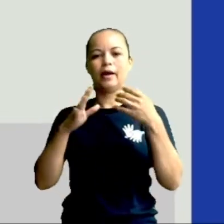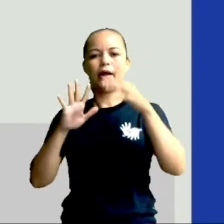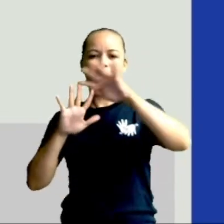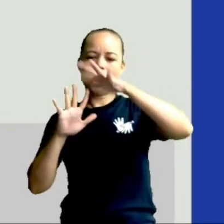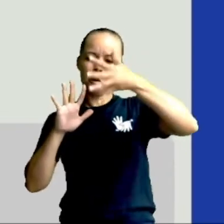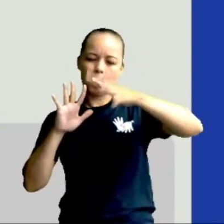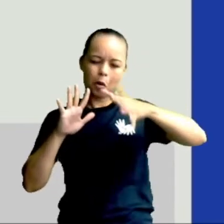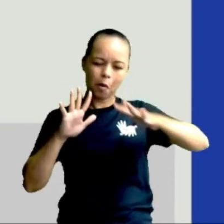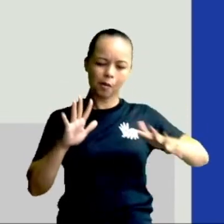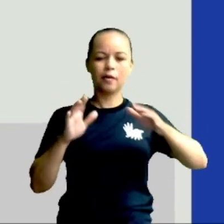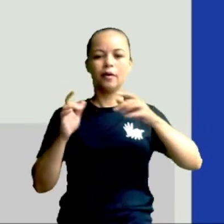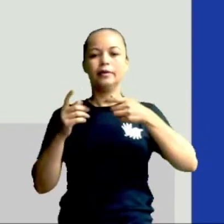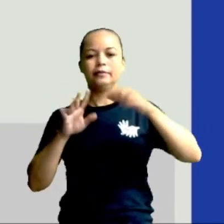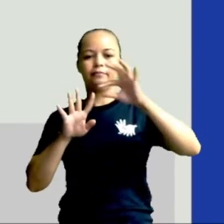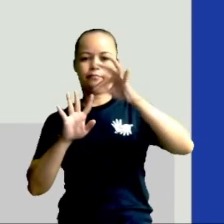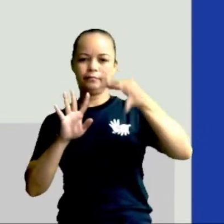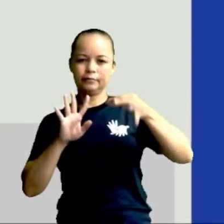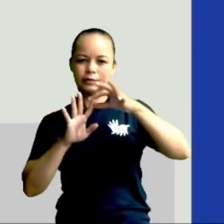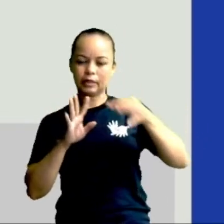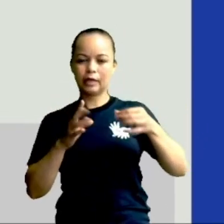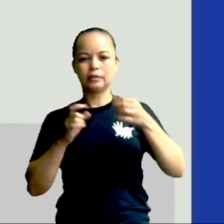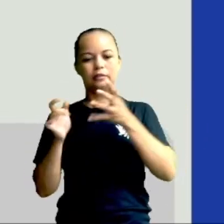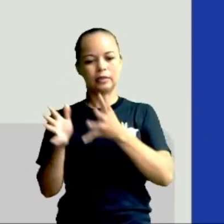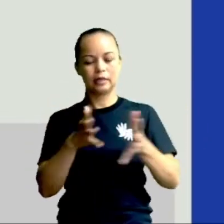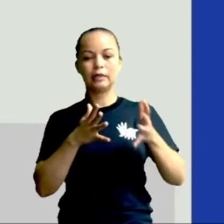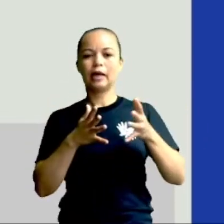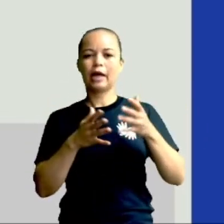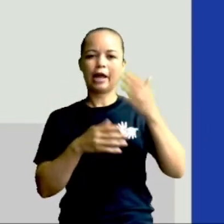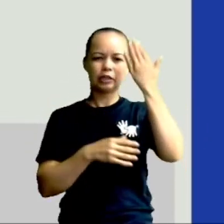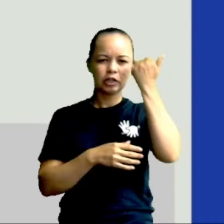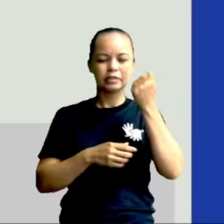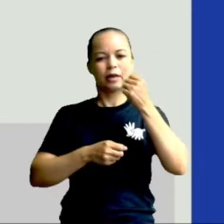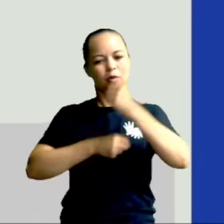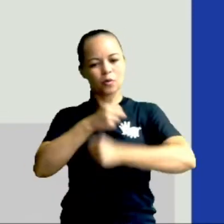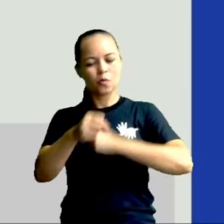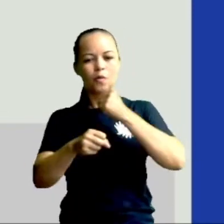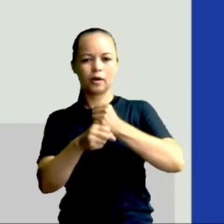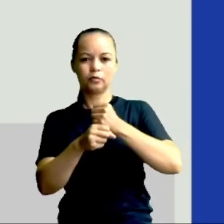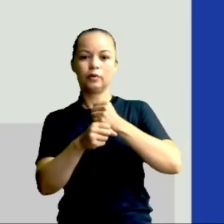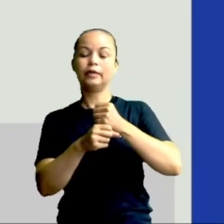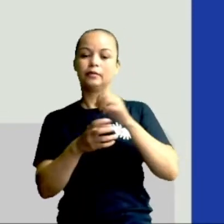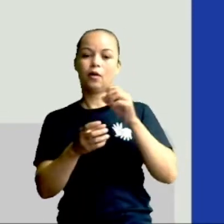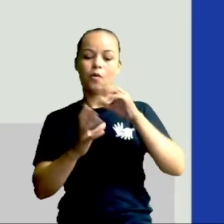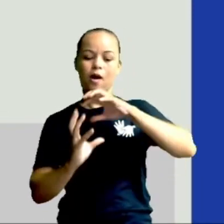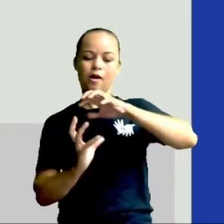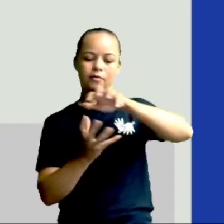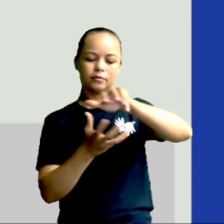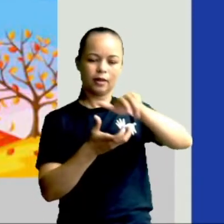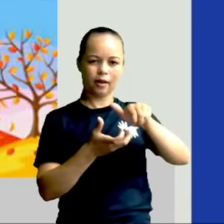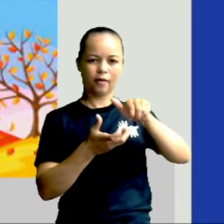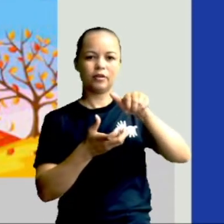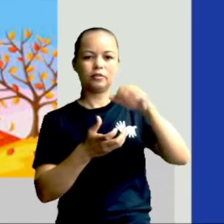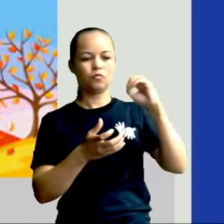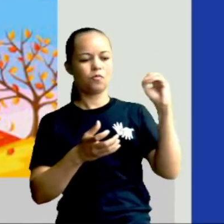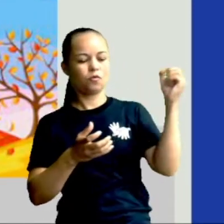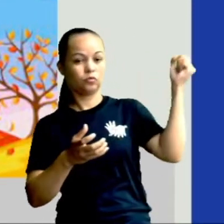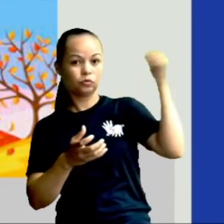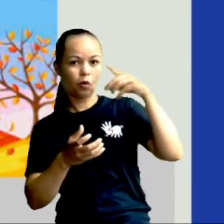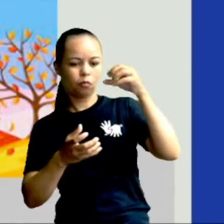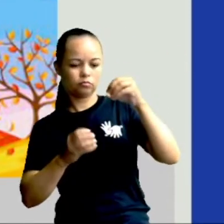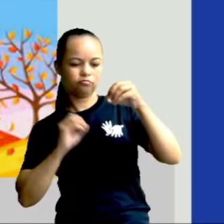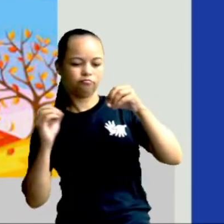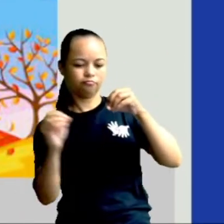quatro estações, a gente sabe que o ano se completou. Ou seja, a Terra fez uma volta completa ao redor do Sol, tá?